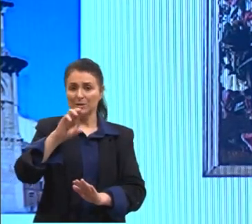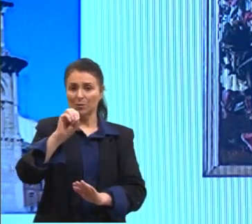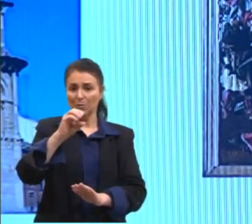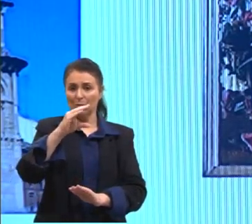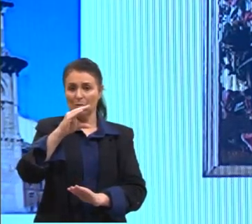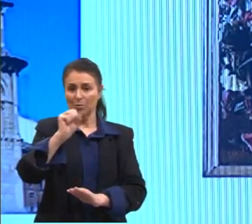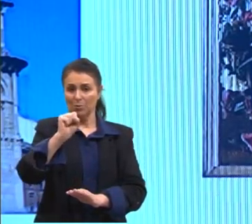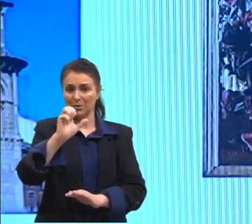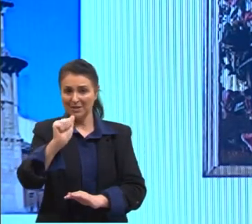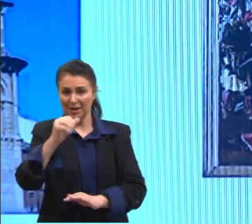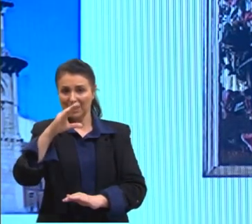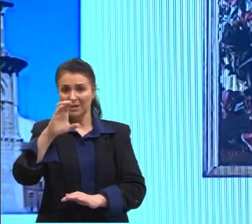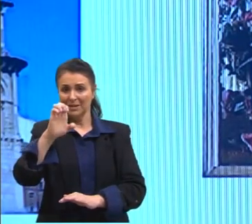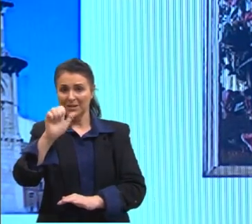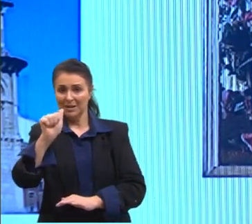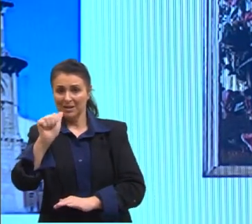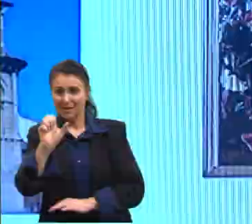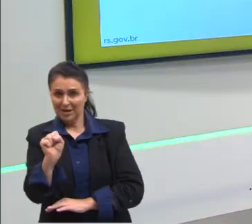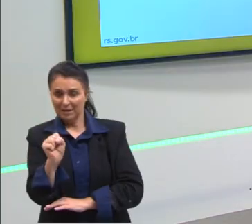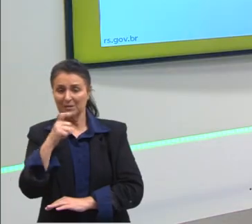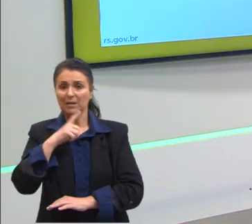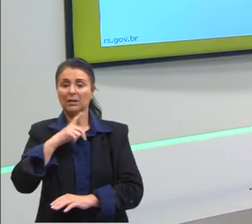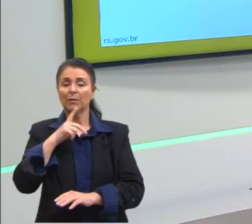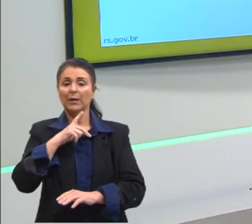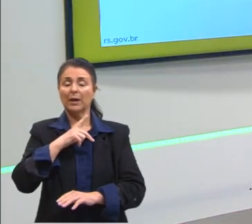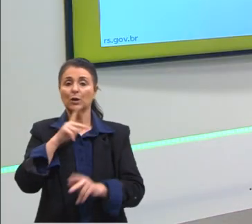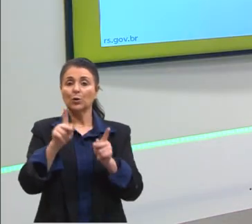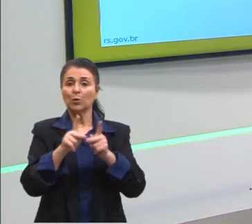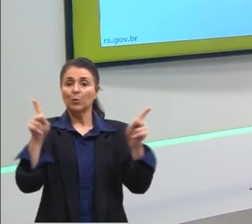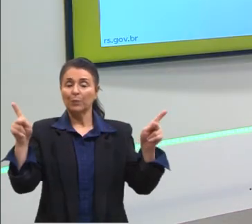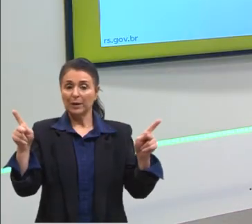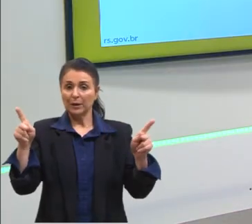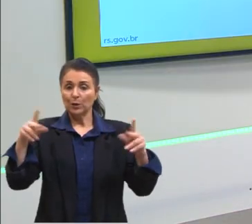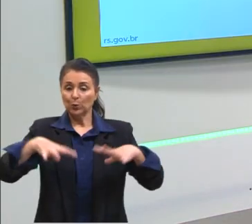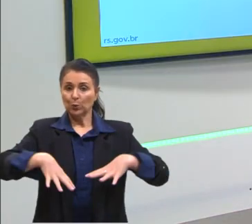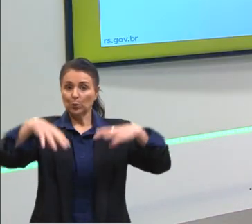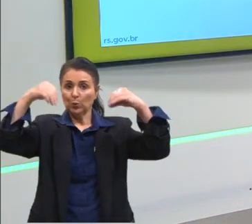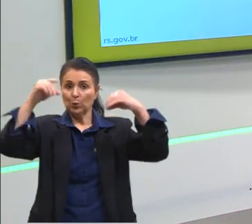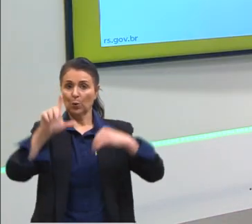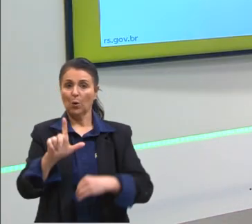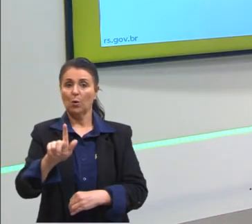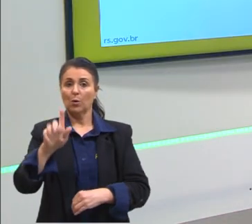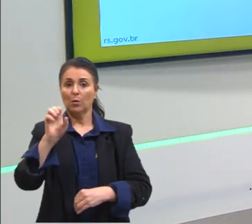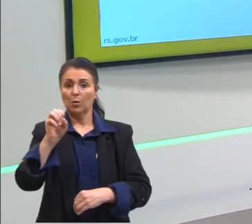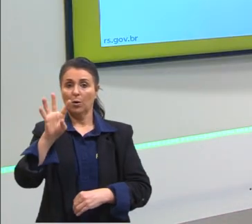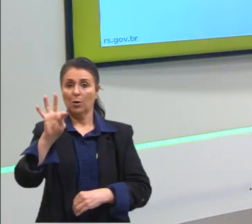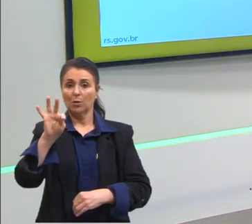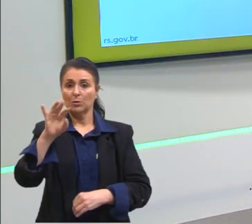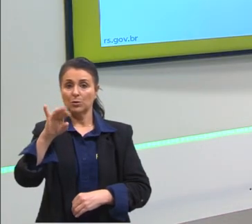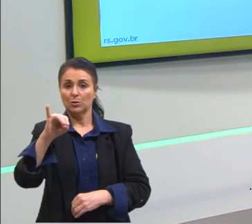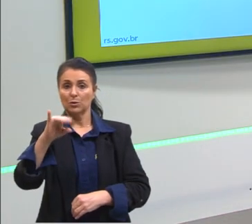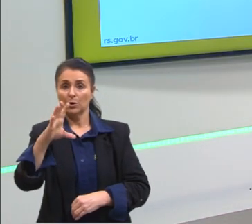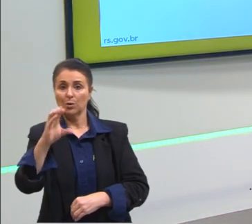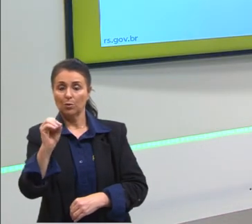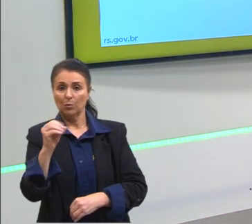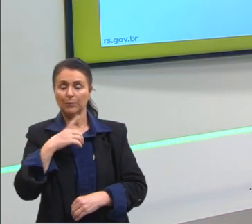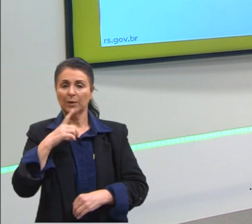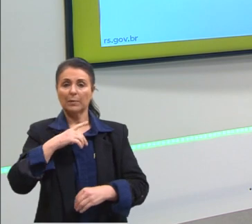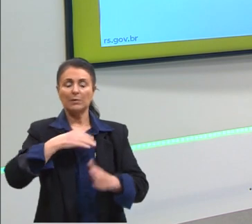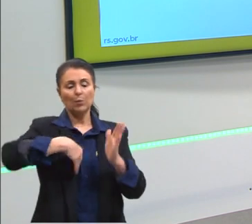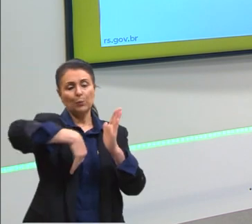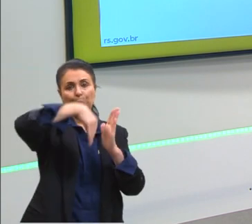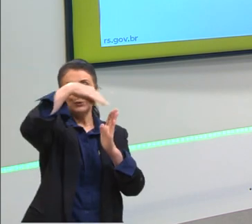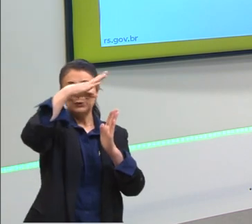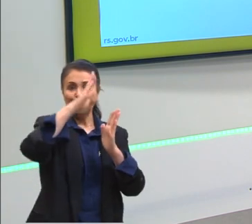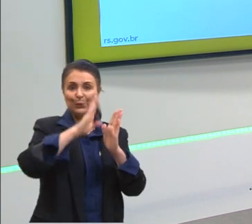depois ganhar ênfase no período gótico, mas que são aquelas pinturas nas janelas,